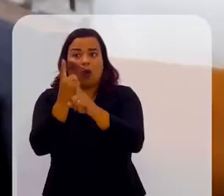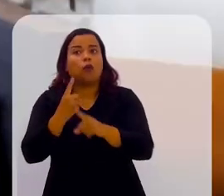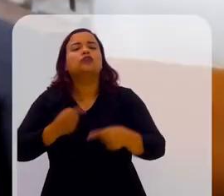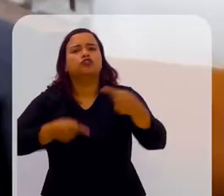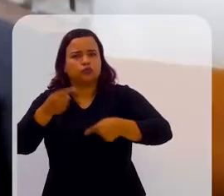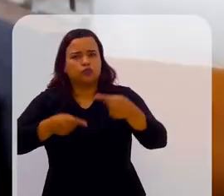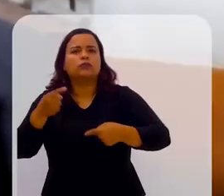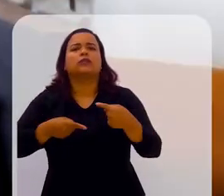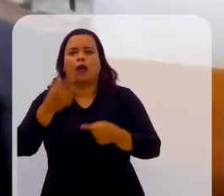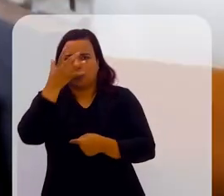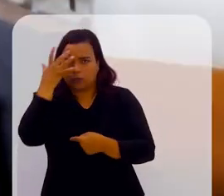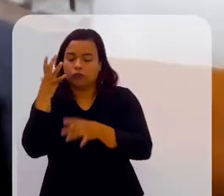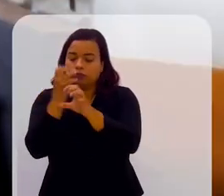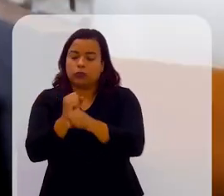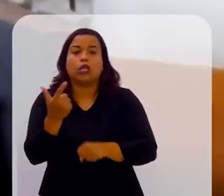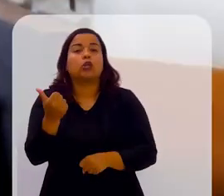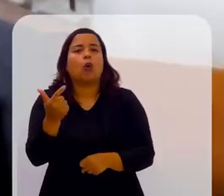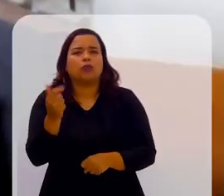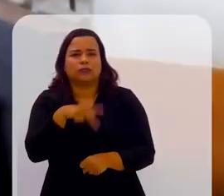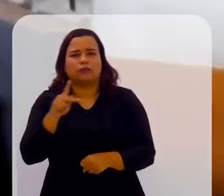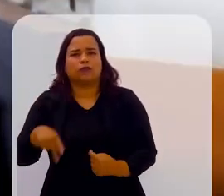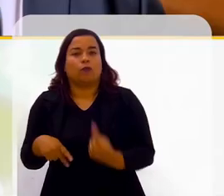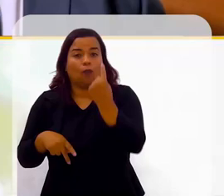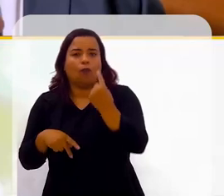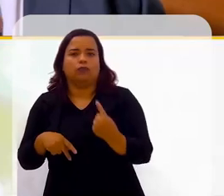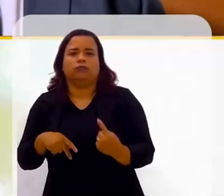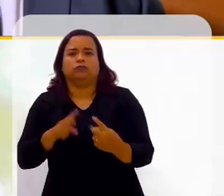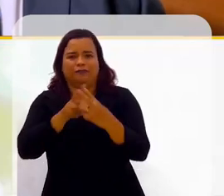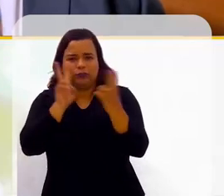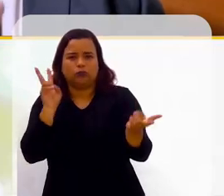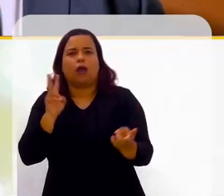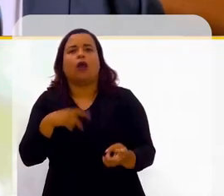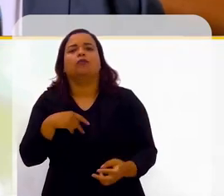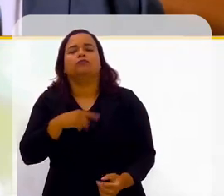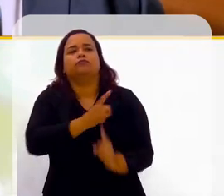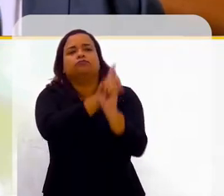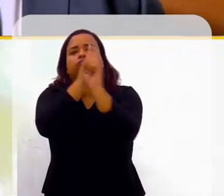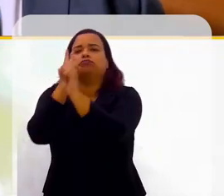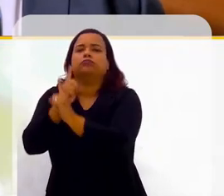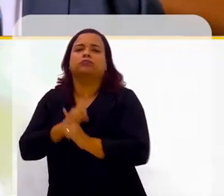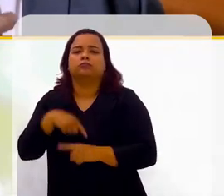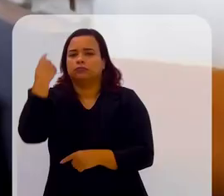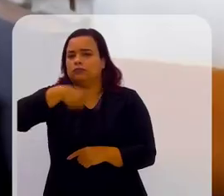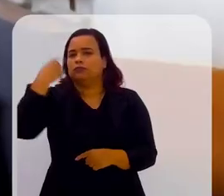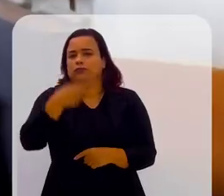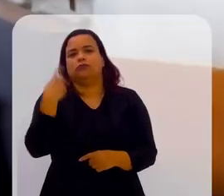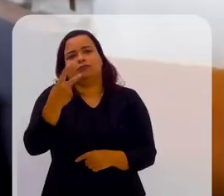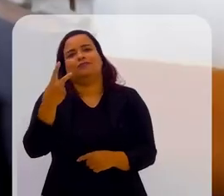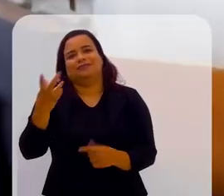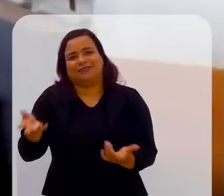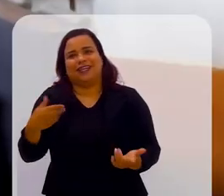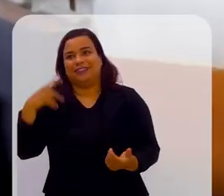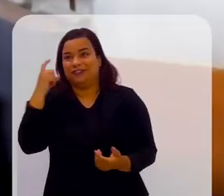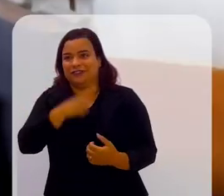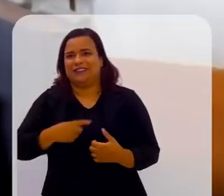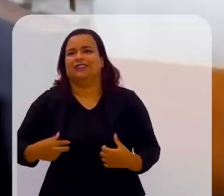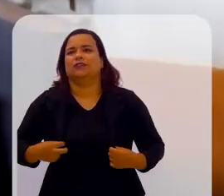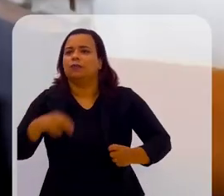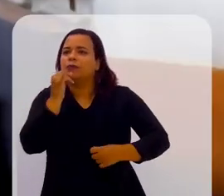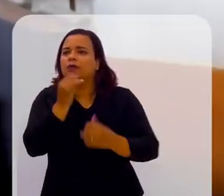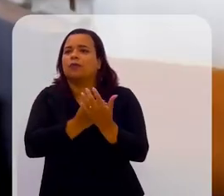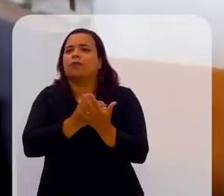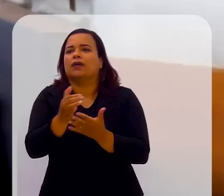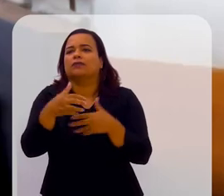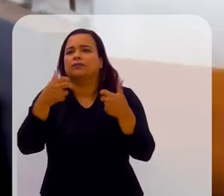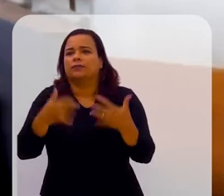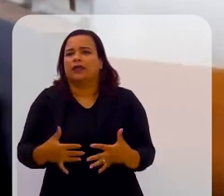de discussão de 12 pessoas e um professor. Aí vivo numa discussão durante duas horas. Então, começa, vamos dizer assim, ah,